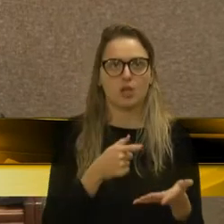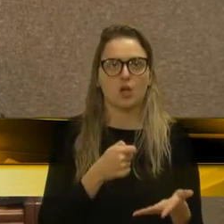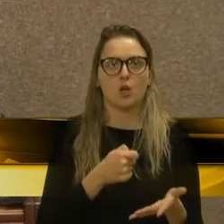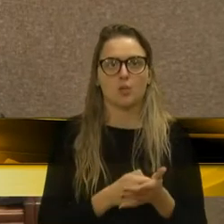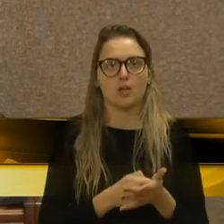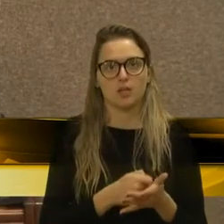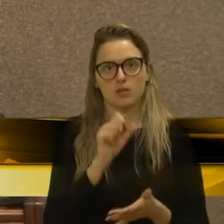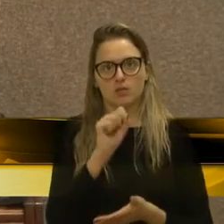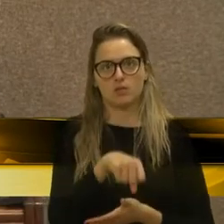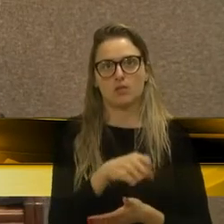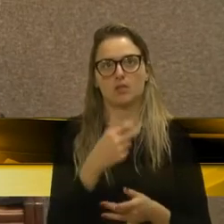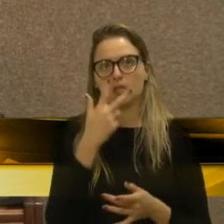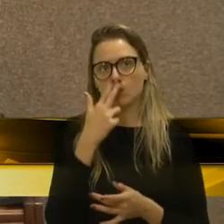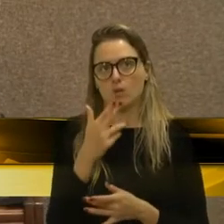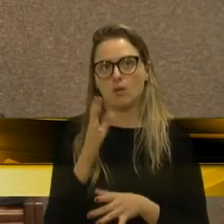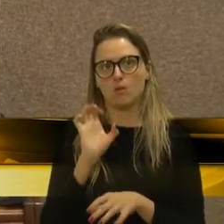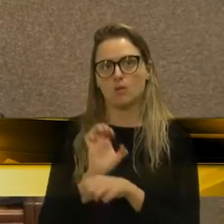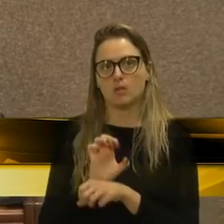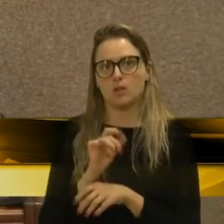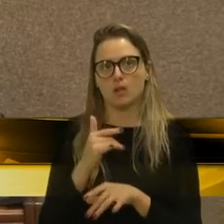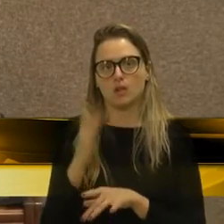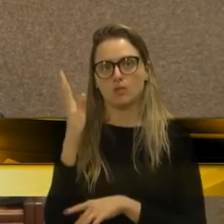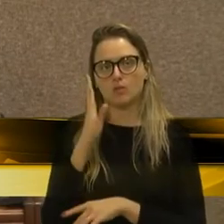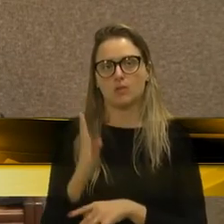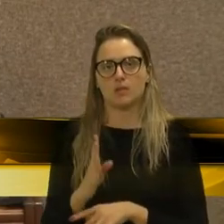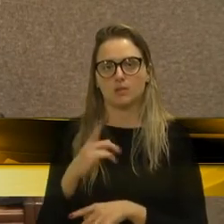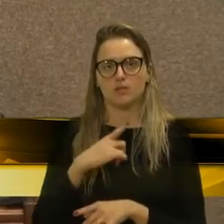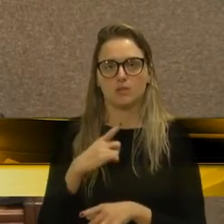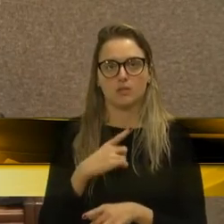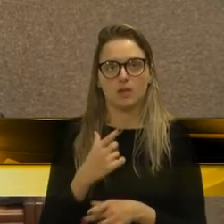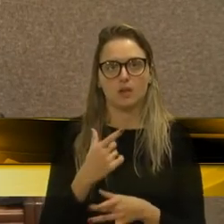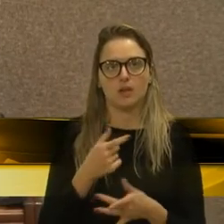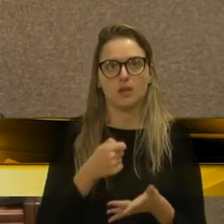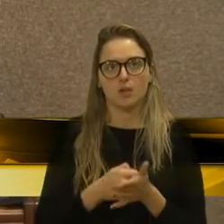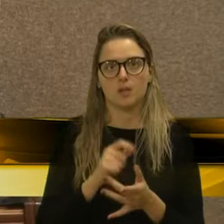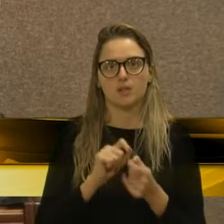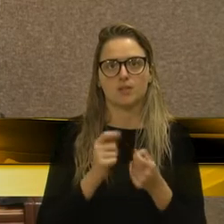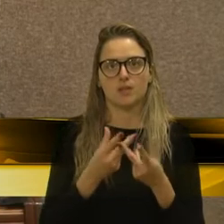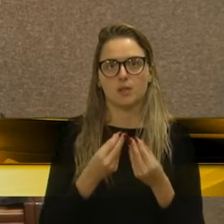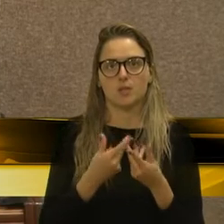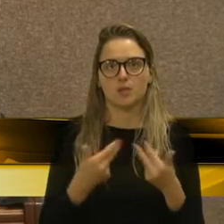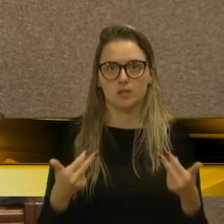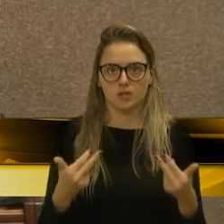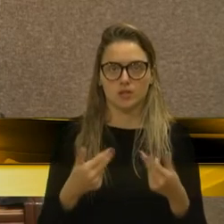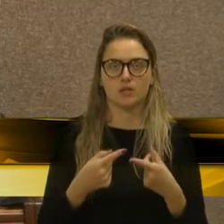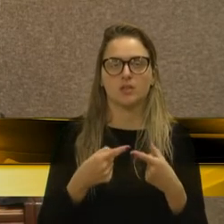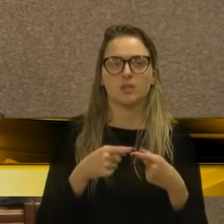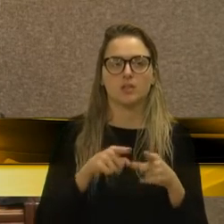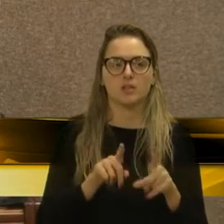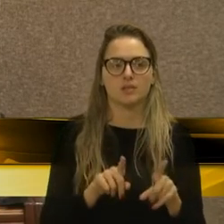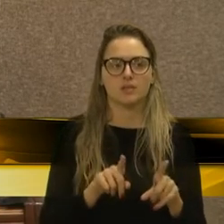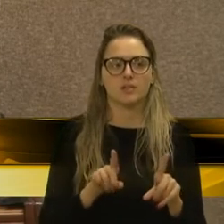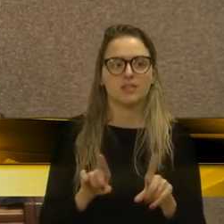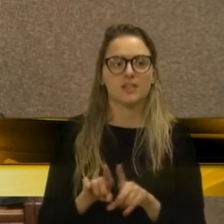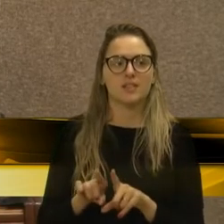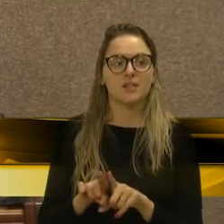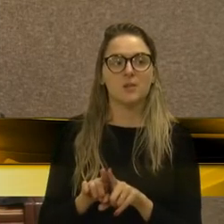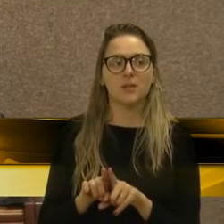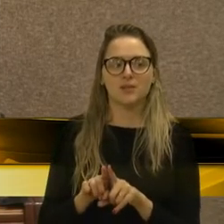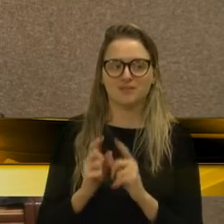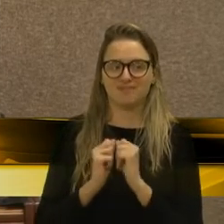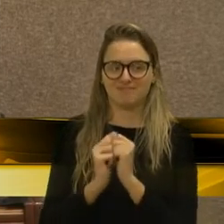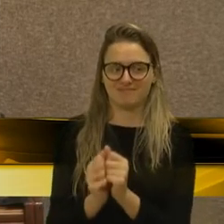tem o dever, como o Estado também tem o dever, a União tem o dever de fazer várias coisas. A questão é a condição e a